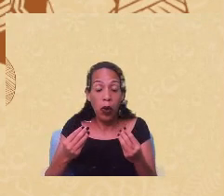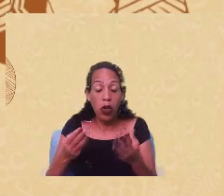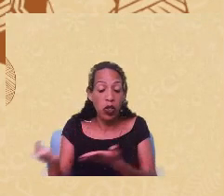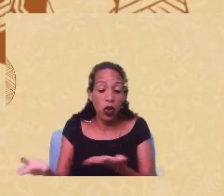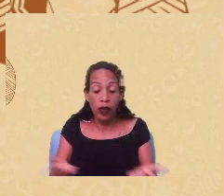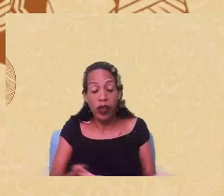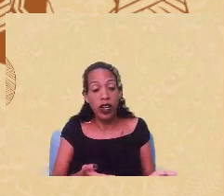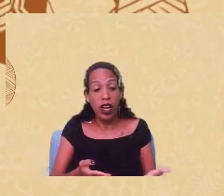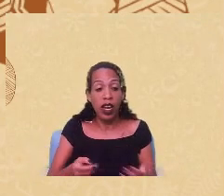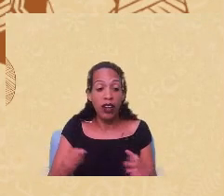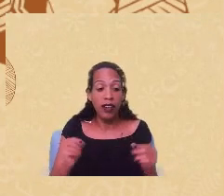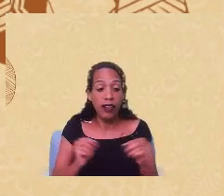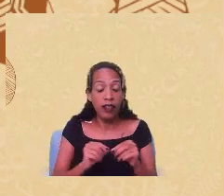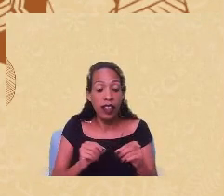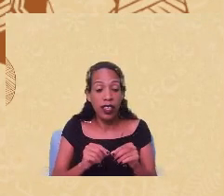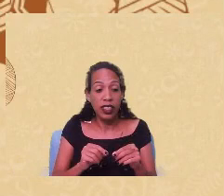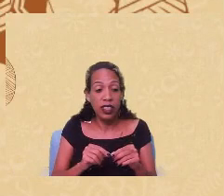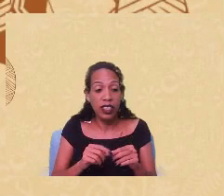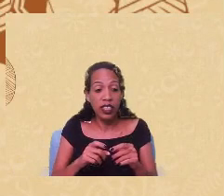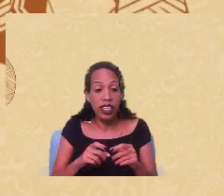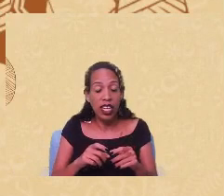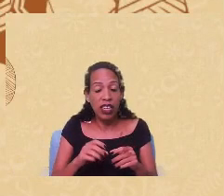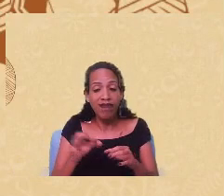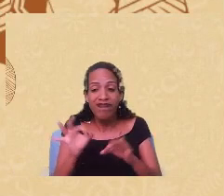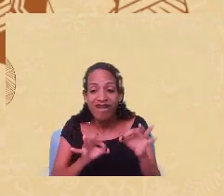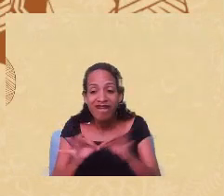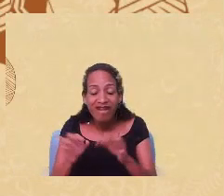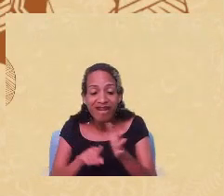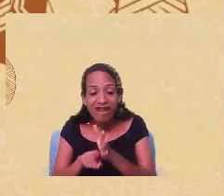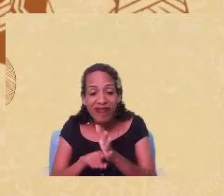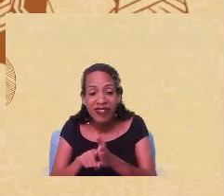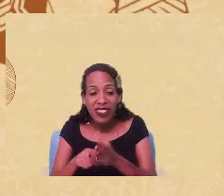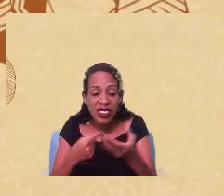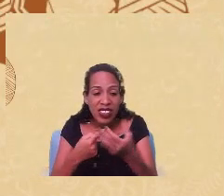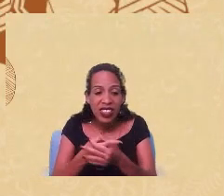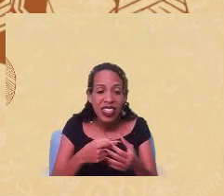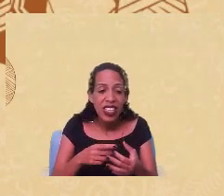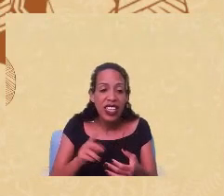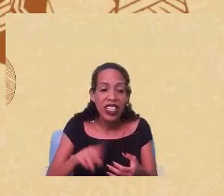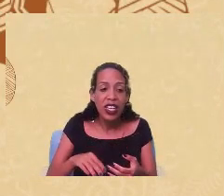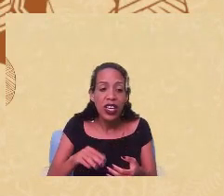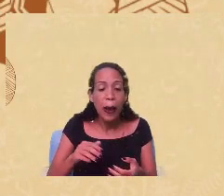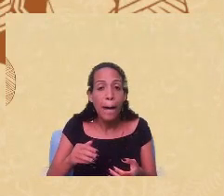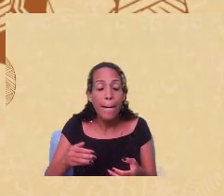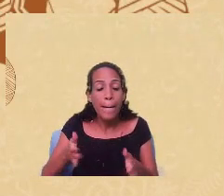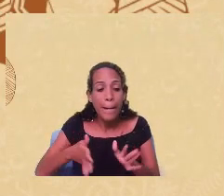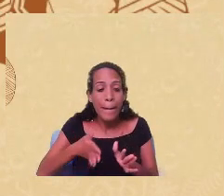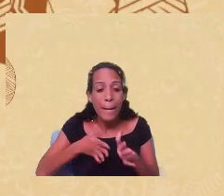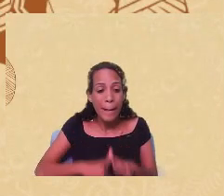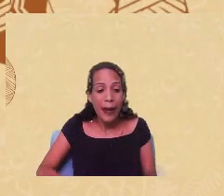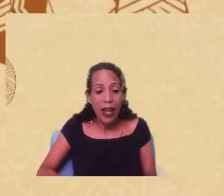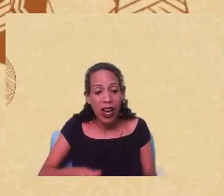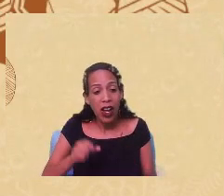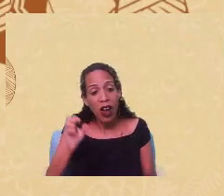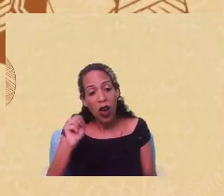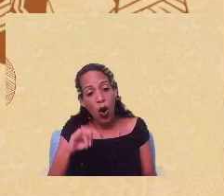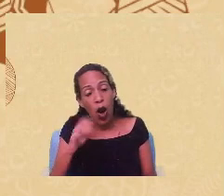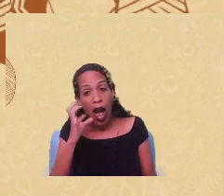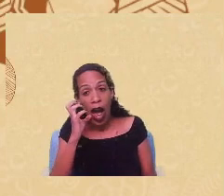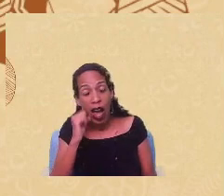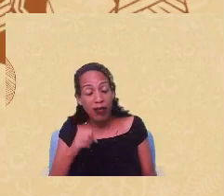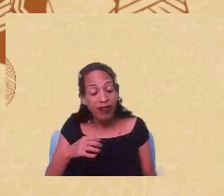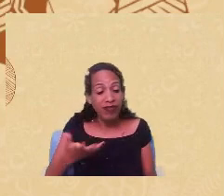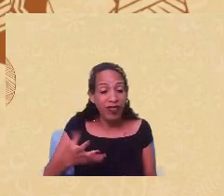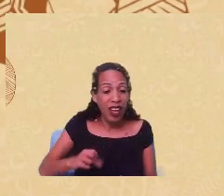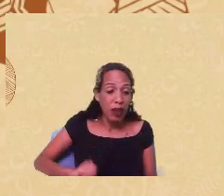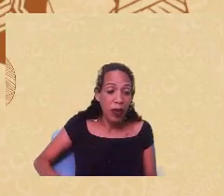fazerem exames de toques repetidos em uma mulher em situação de parto ou aborto, como eu já escutei de algumas mulheres. O médico